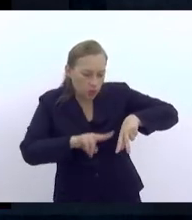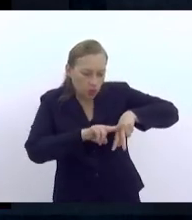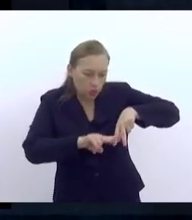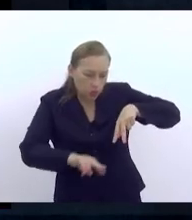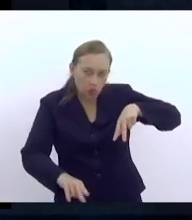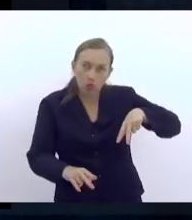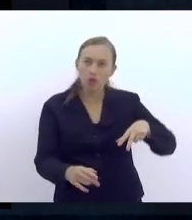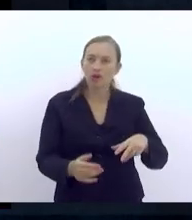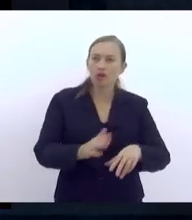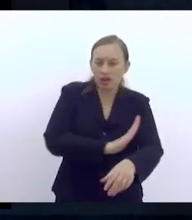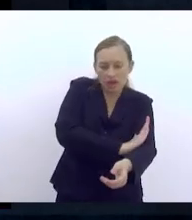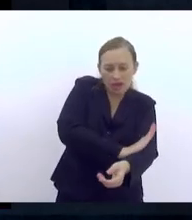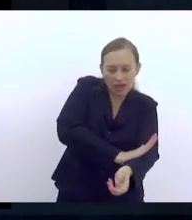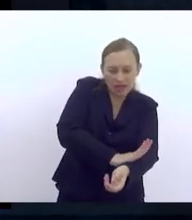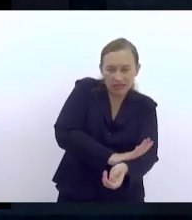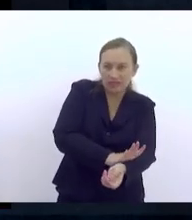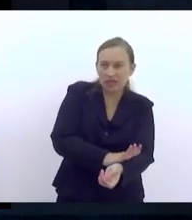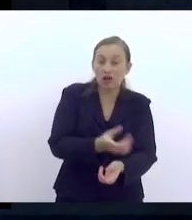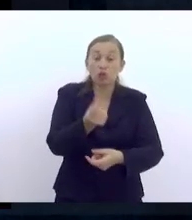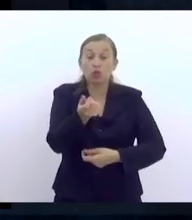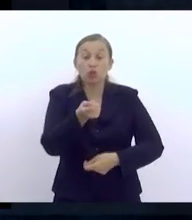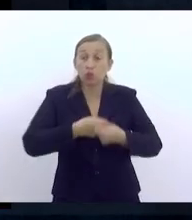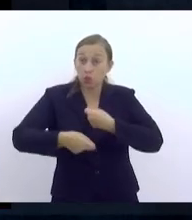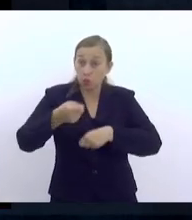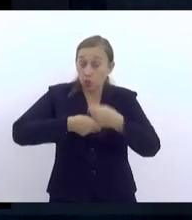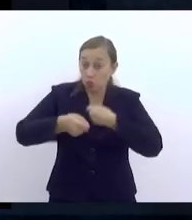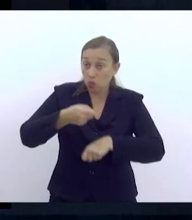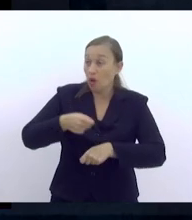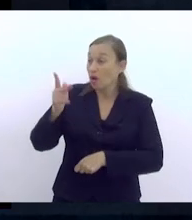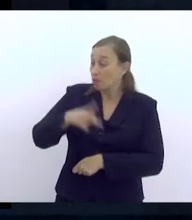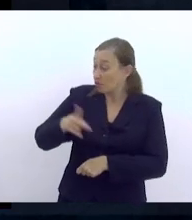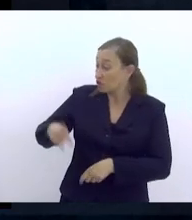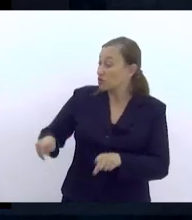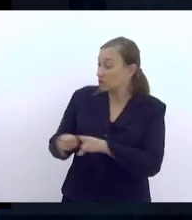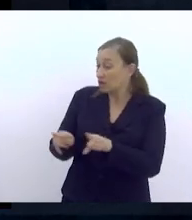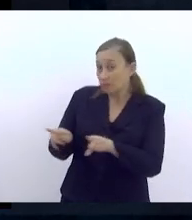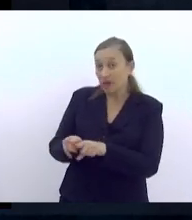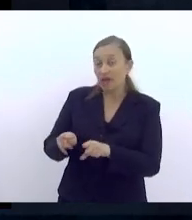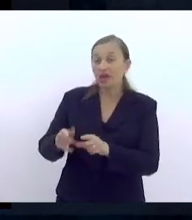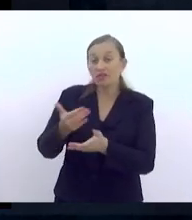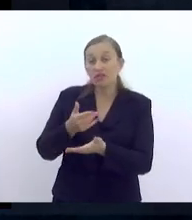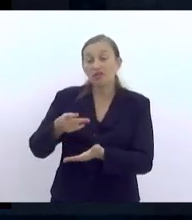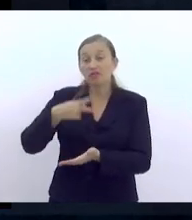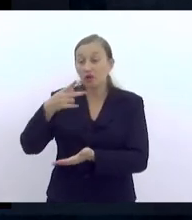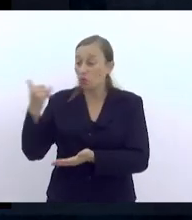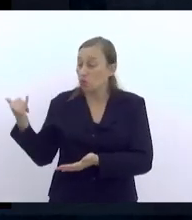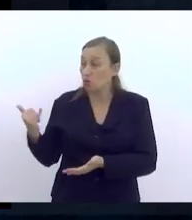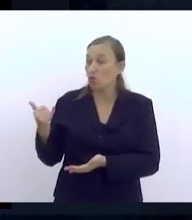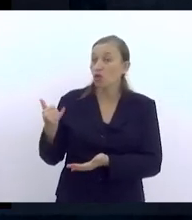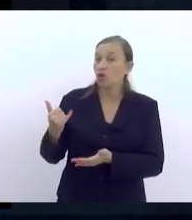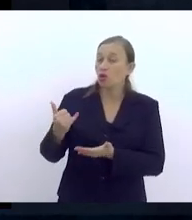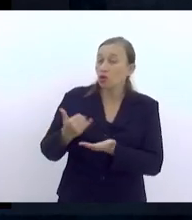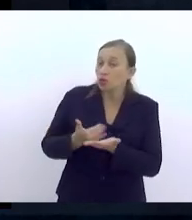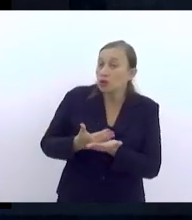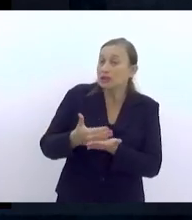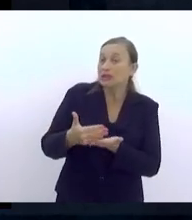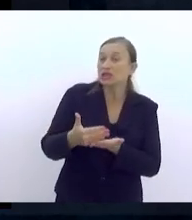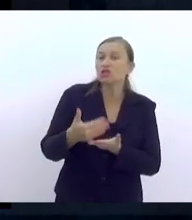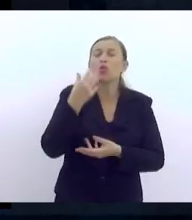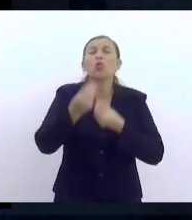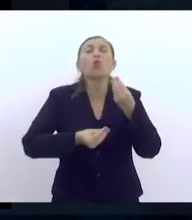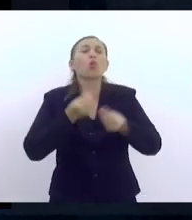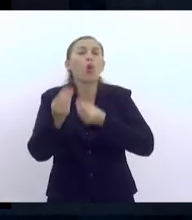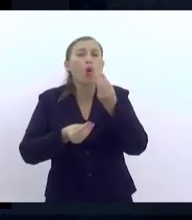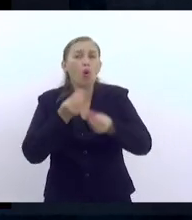pelas condições econômicas, a professora também trouxe no início da fala como